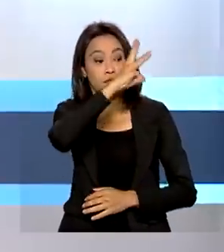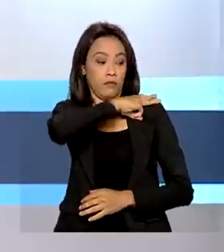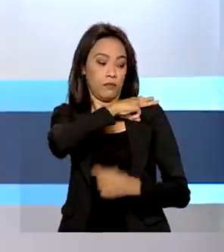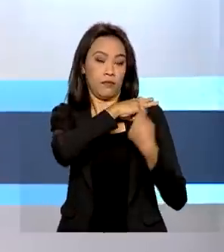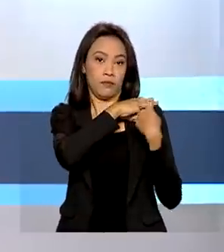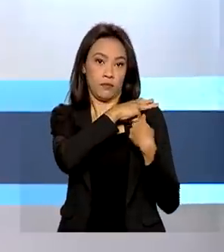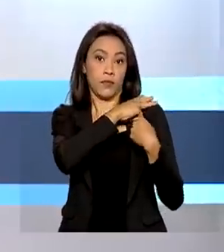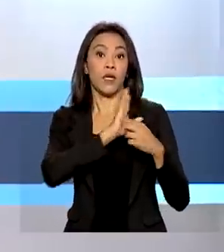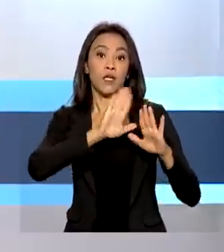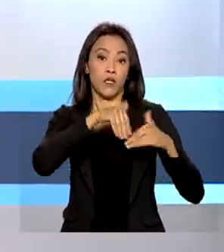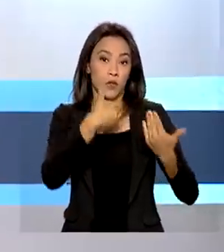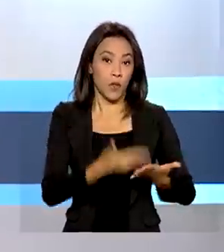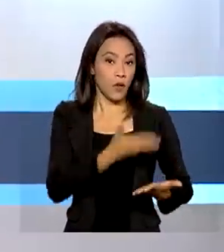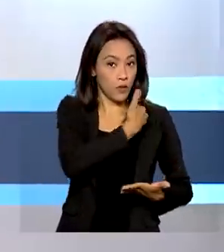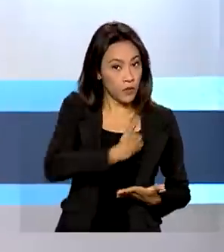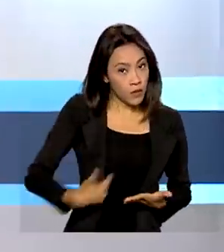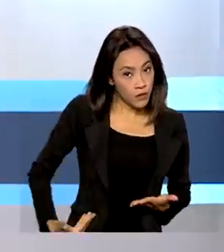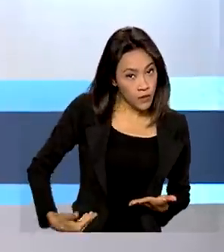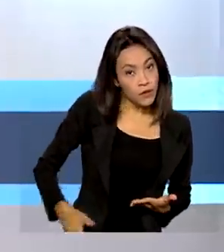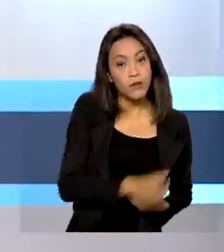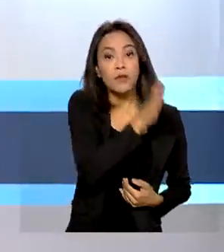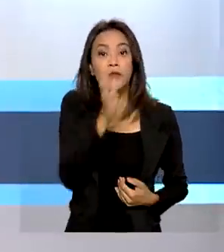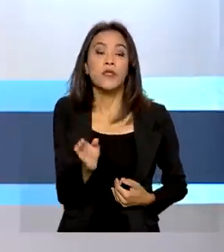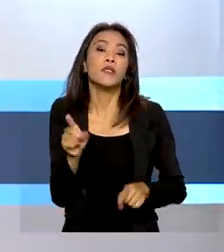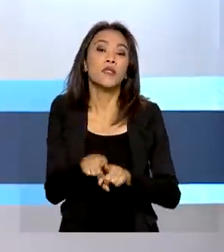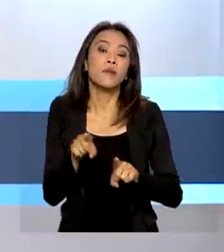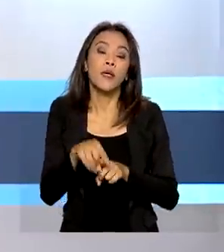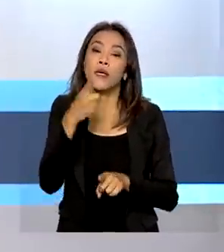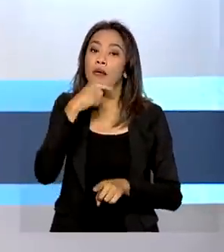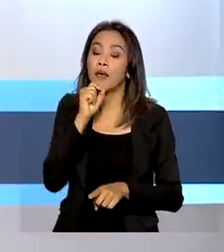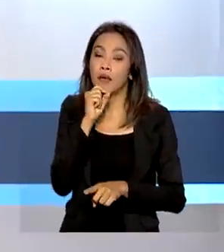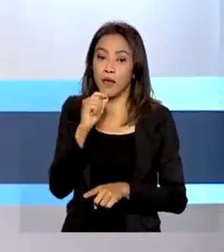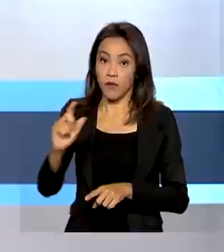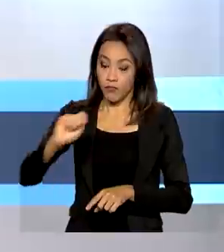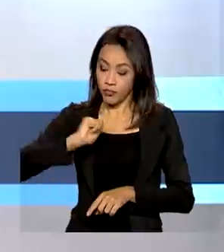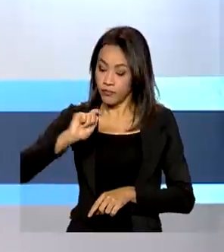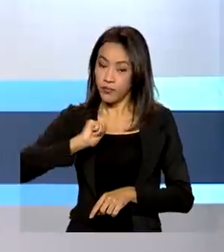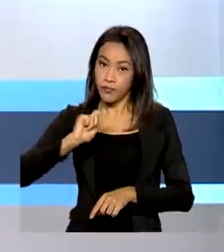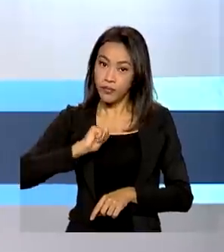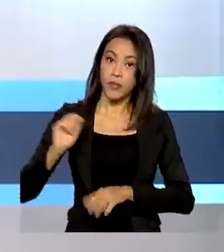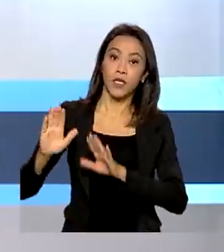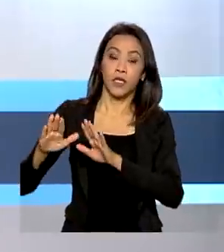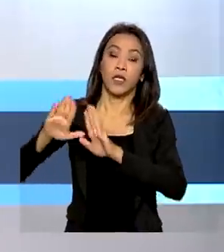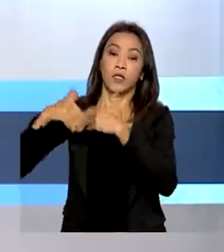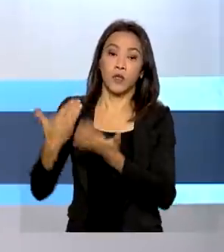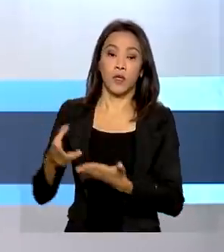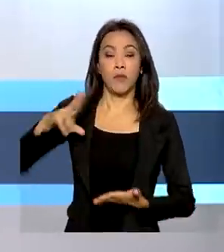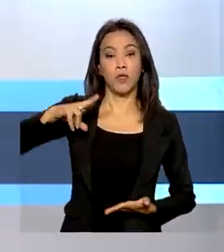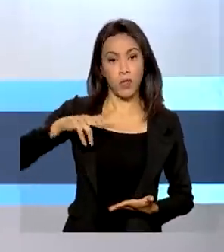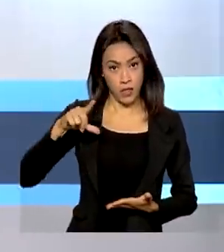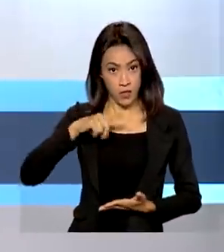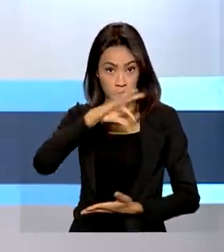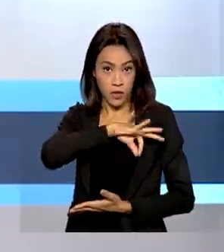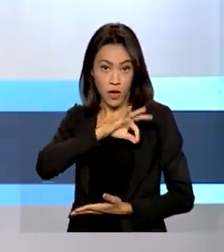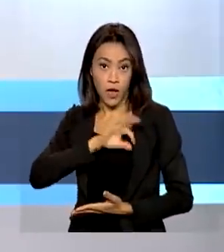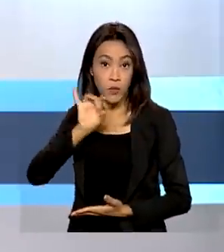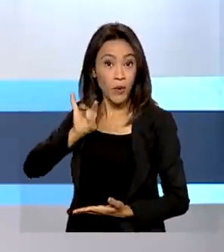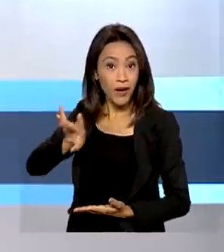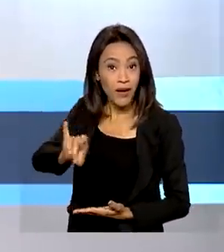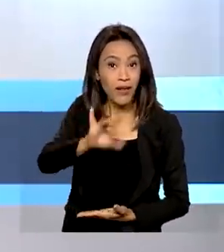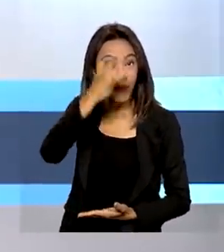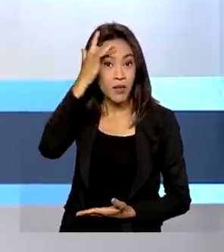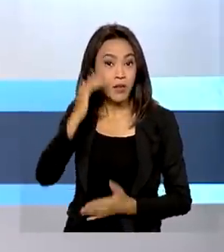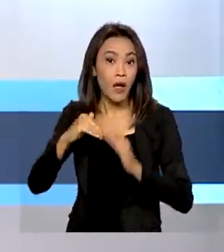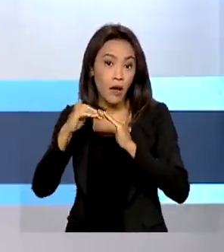médio em escola da rede pública e também quem seja bolsista integral em escola particular e que tenha renda familiar por pessoa